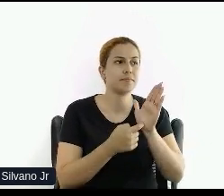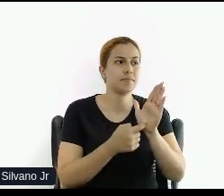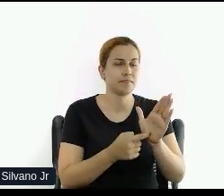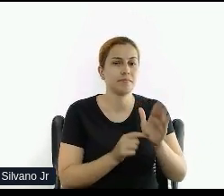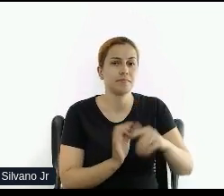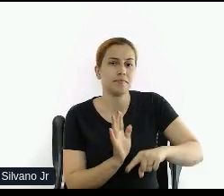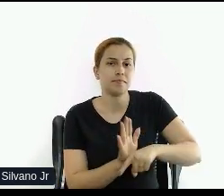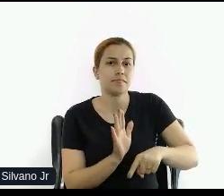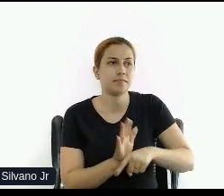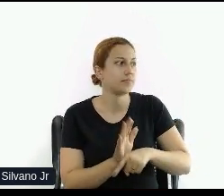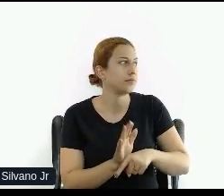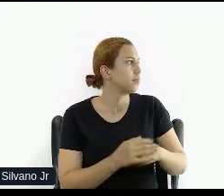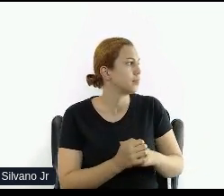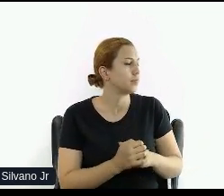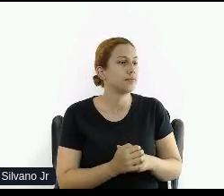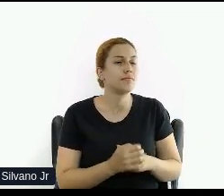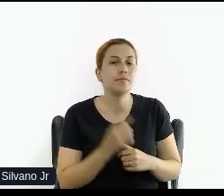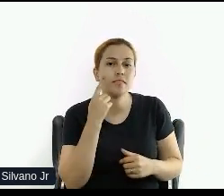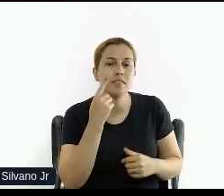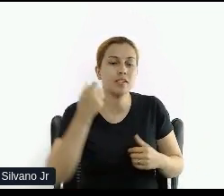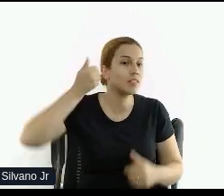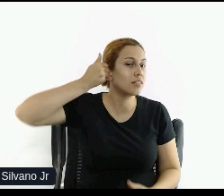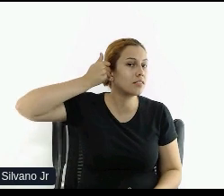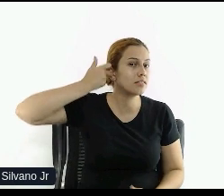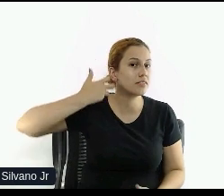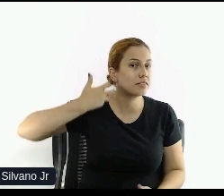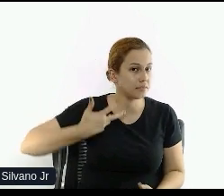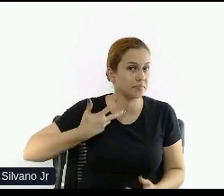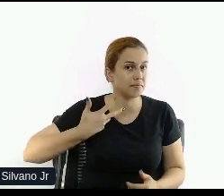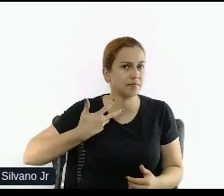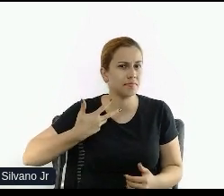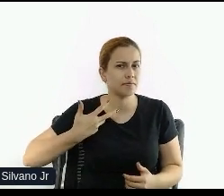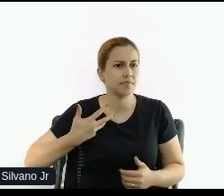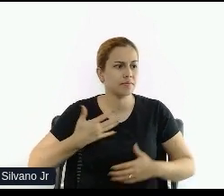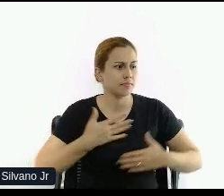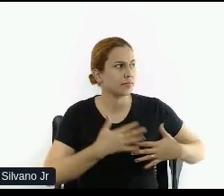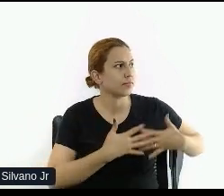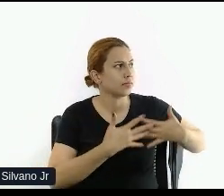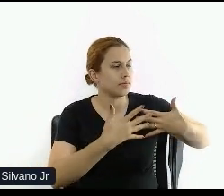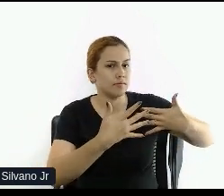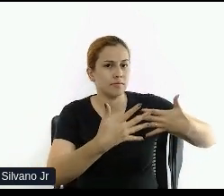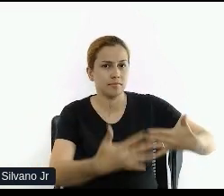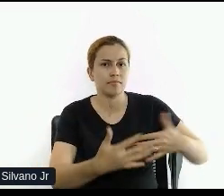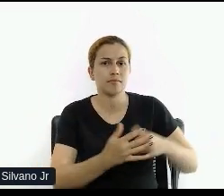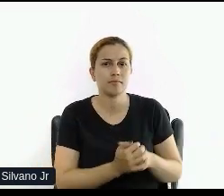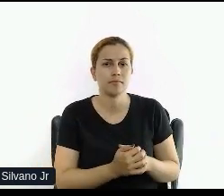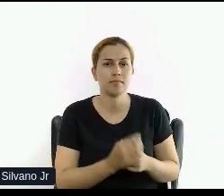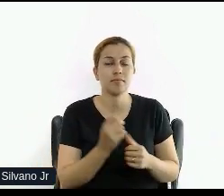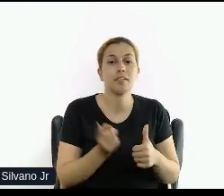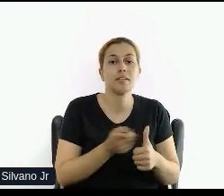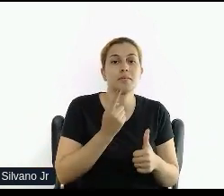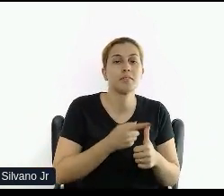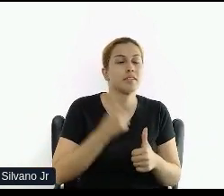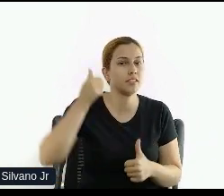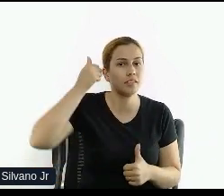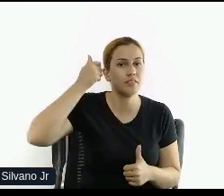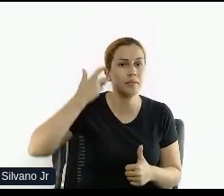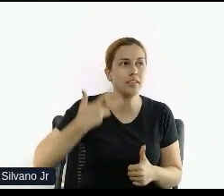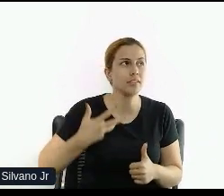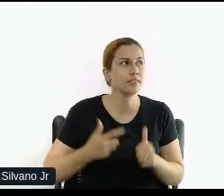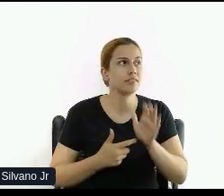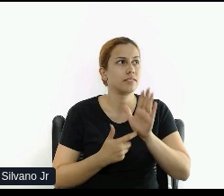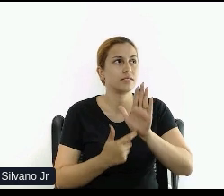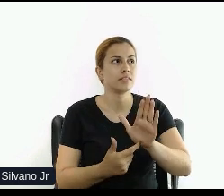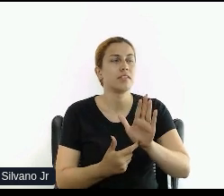autodescrição, falando aí, estando em uma trilha de acessibilidade, acho que o primeiro ponto é começar a me autodescrevendo, eu sou uma mulher